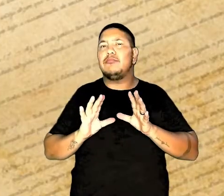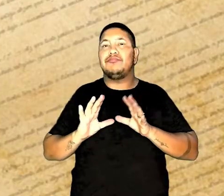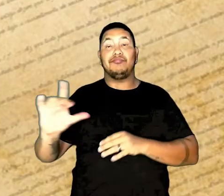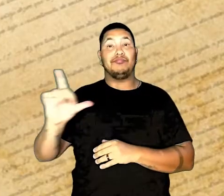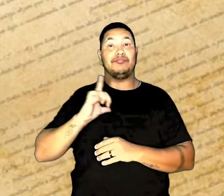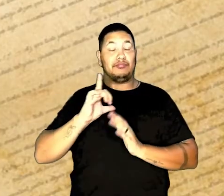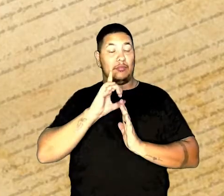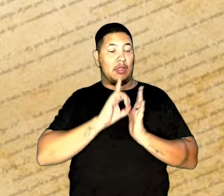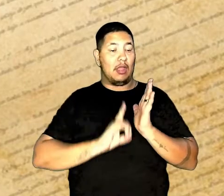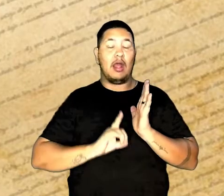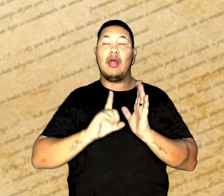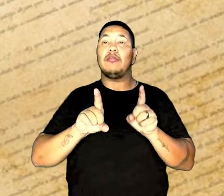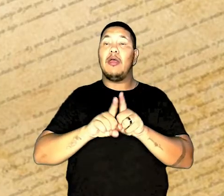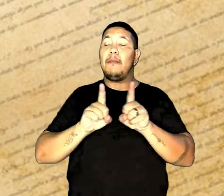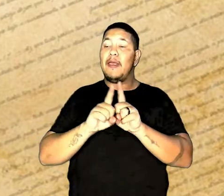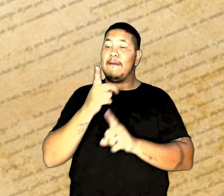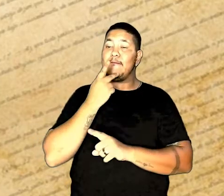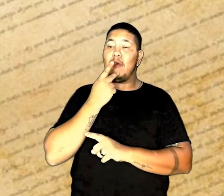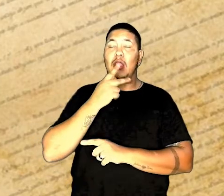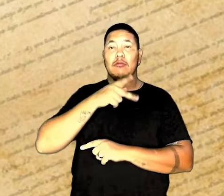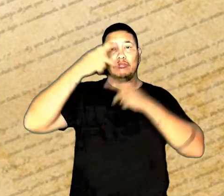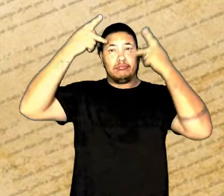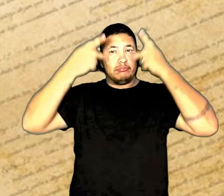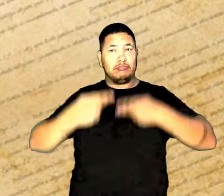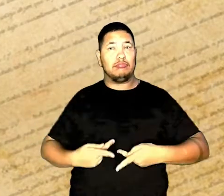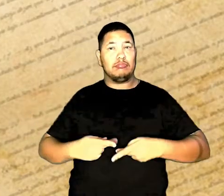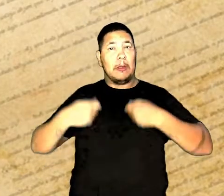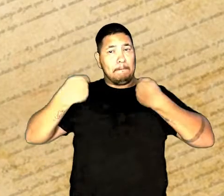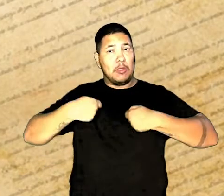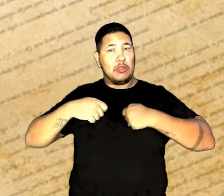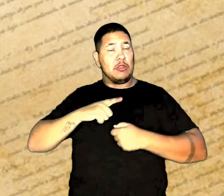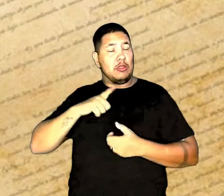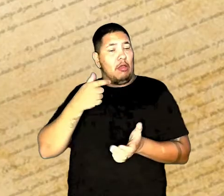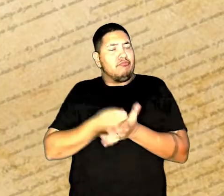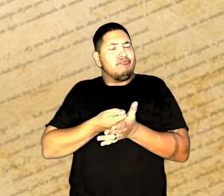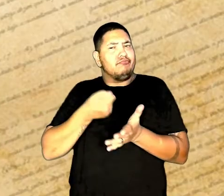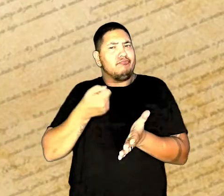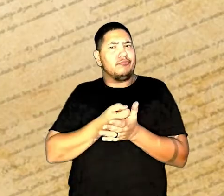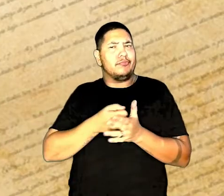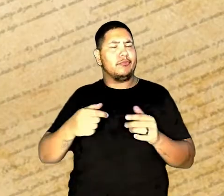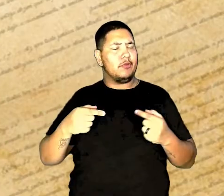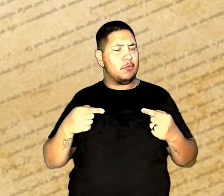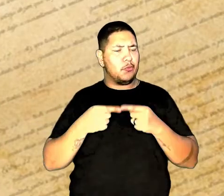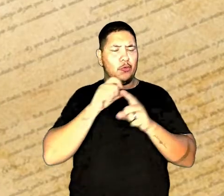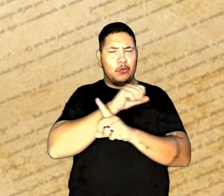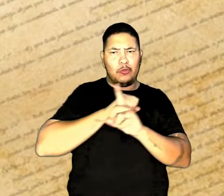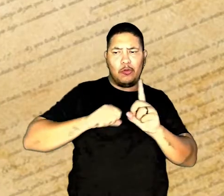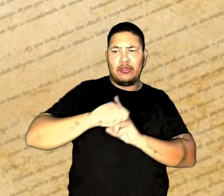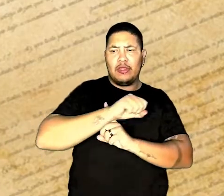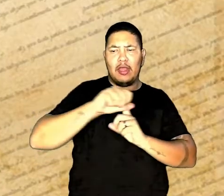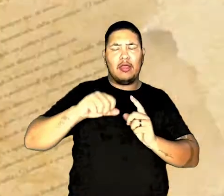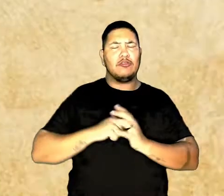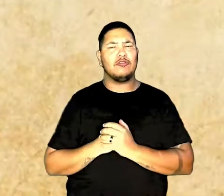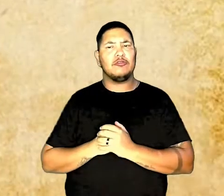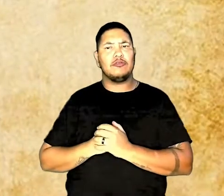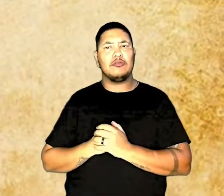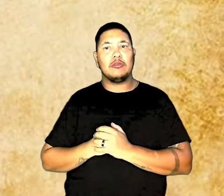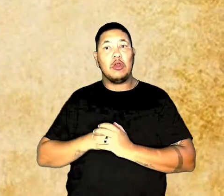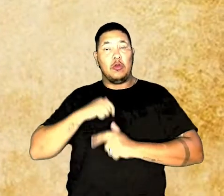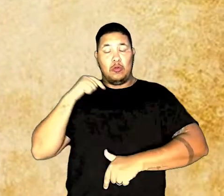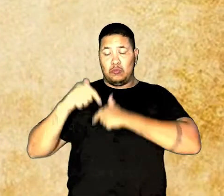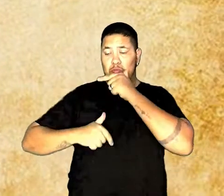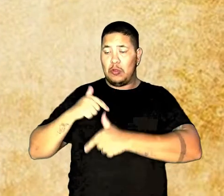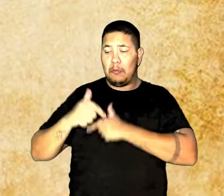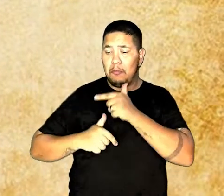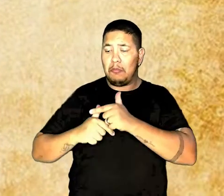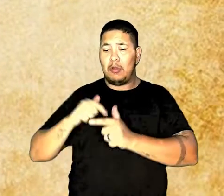são previstos. A Declaração afirma que o ser humano também tem deveres para com a sociedade. O exercício de